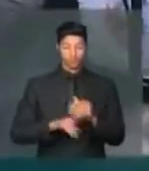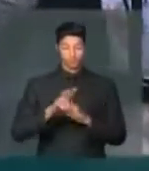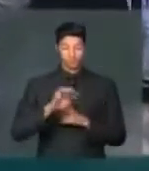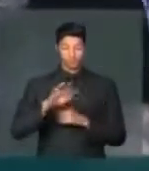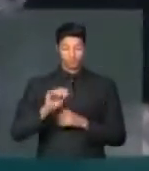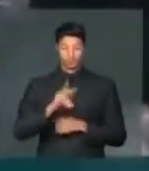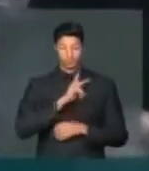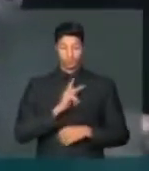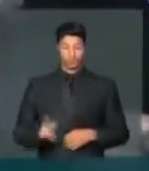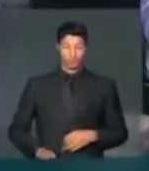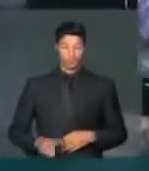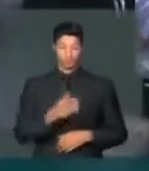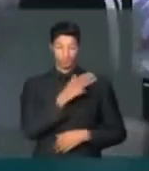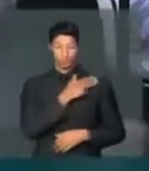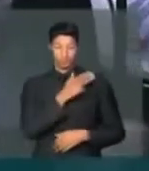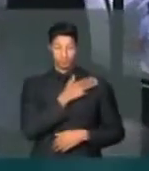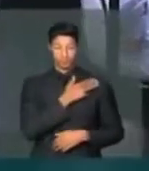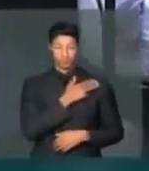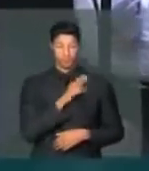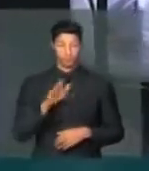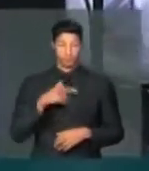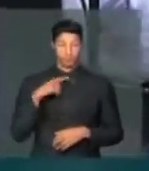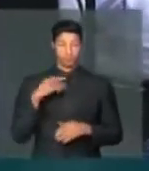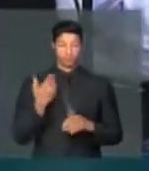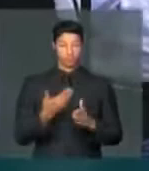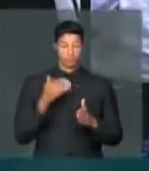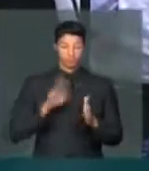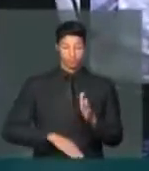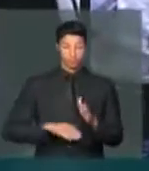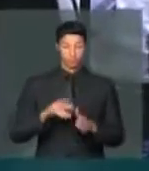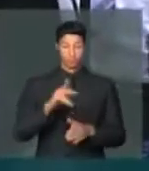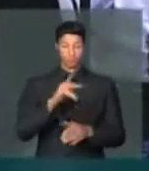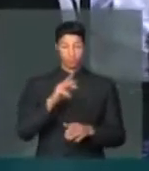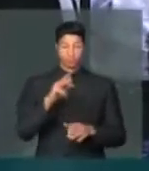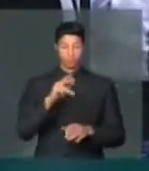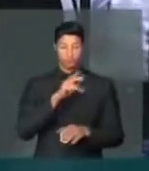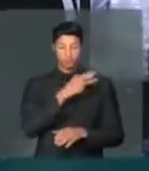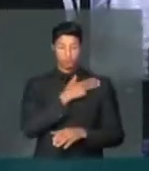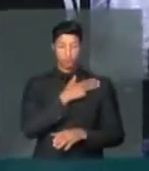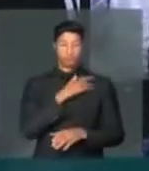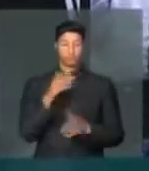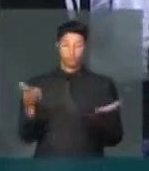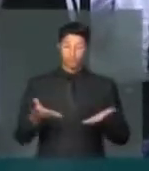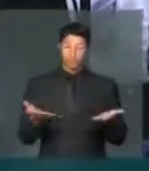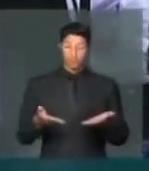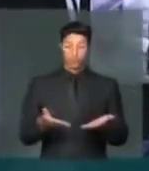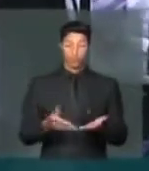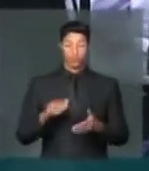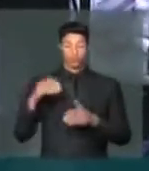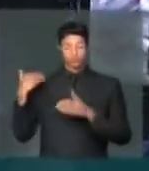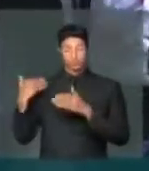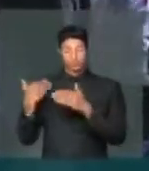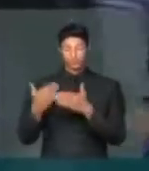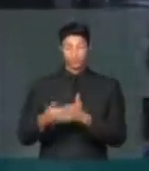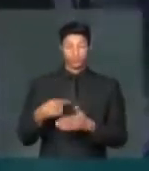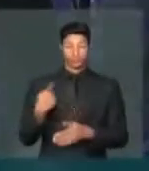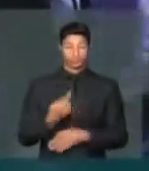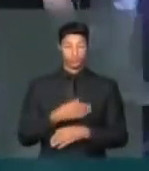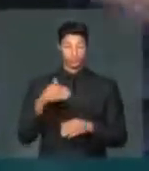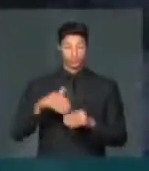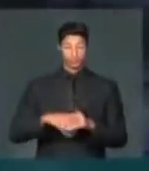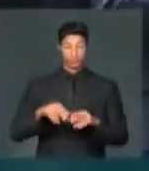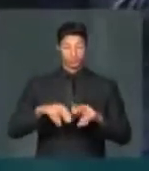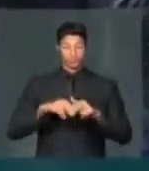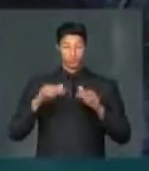o veto do presidente Lula quando nós derrubamos o fator previdenciário aqui e hoje, historicamente, nós